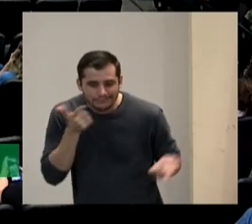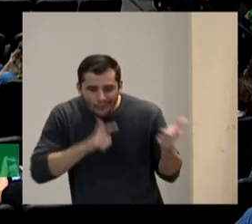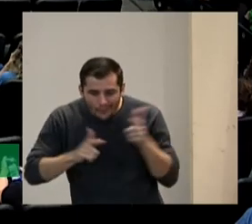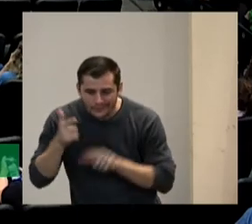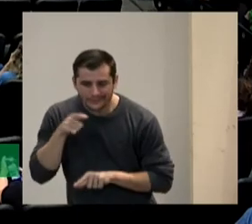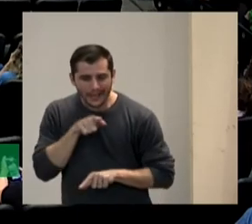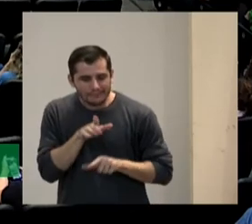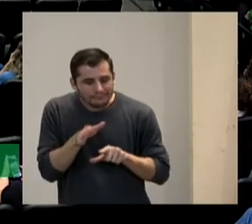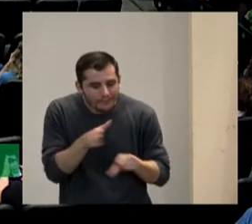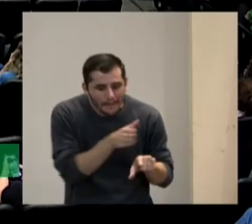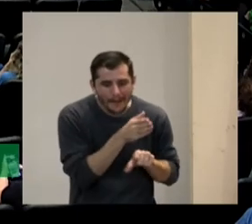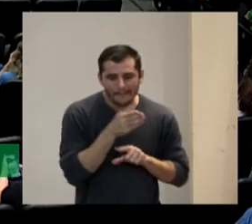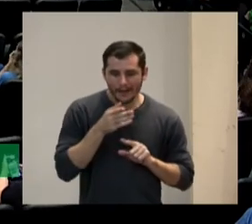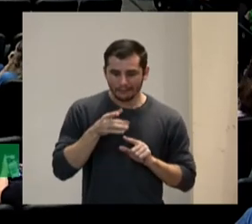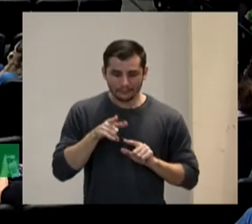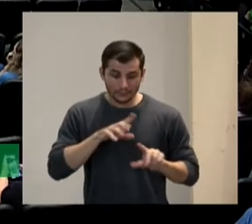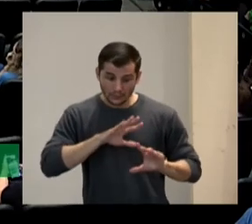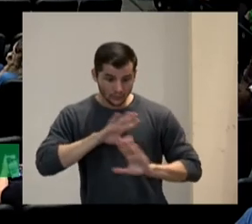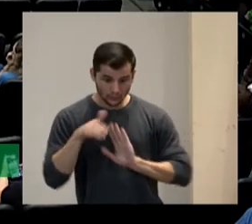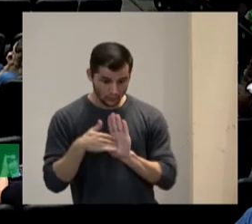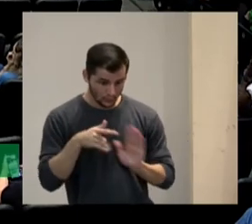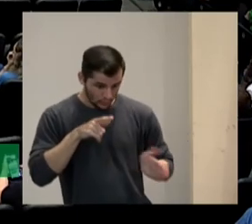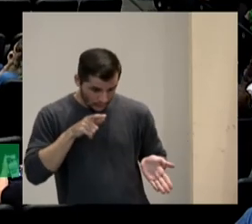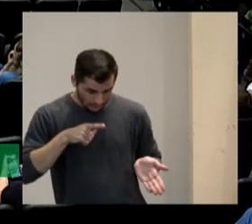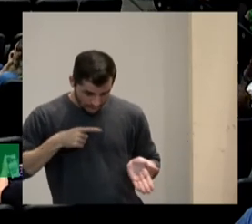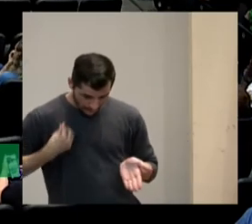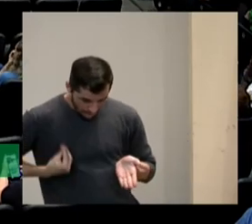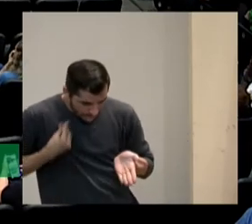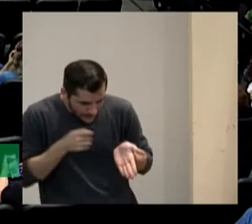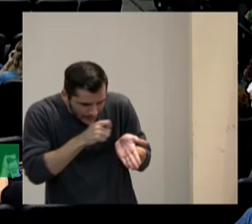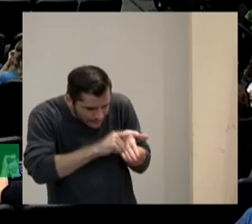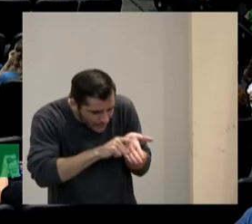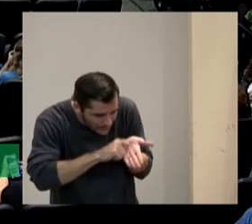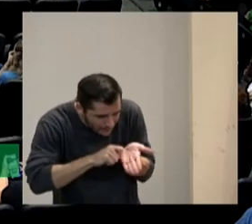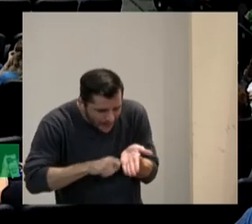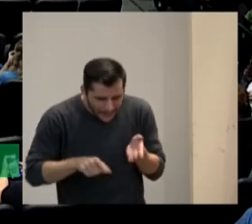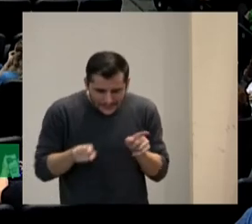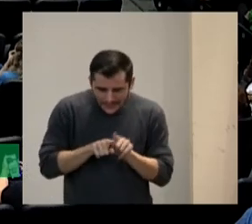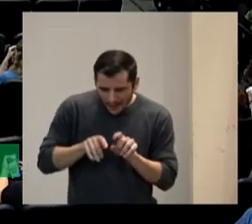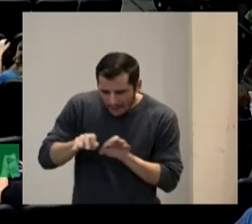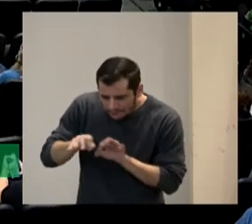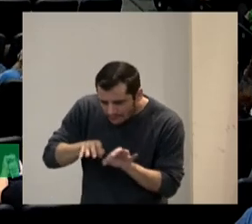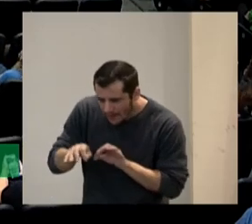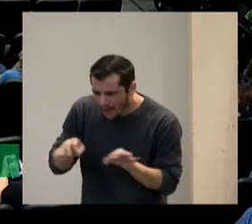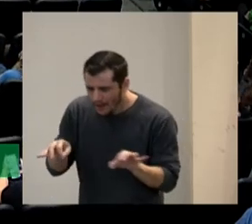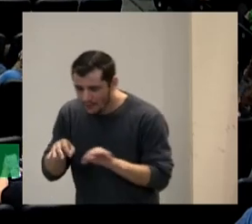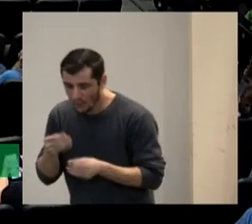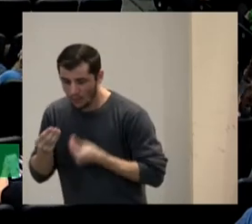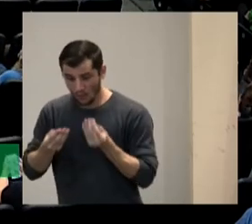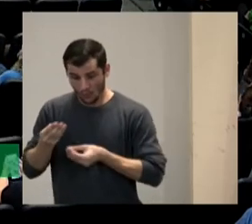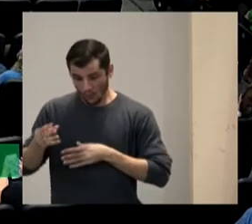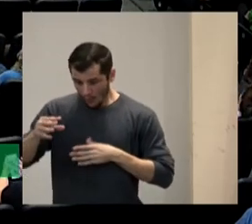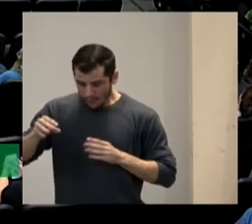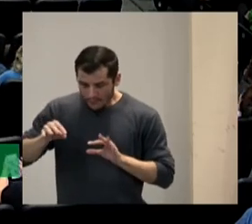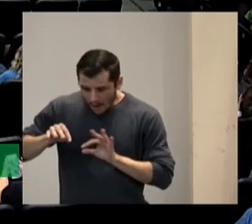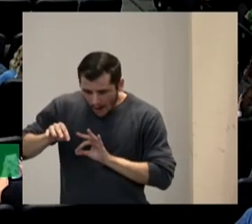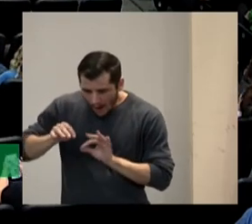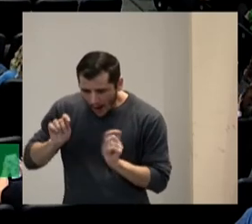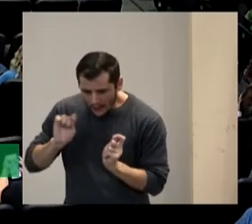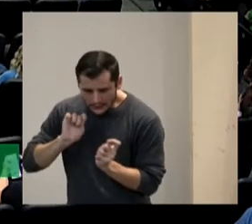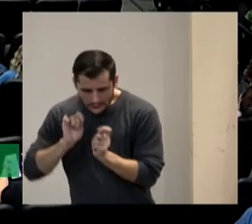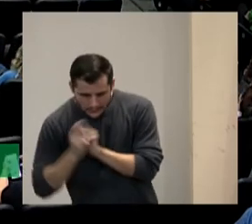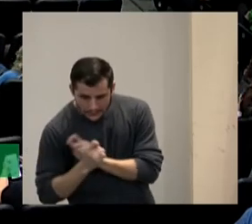necessário todas as adaptações todas as medidas todos os apoios todos os ajustes que sean